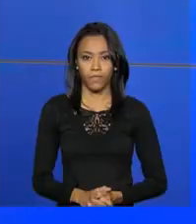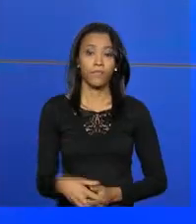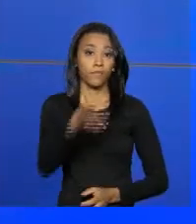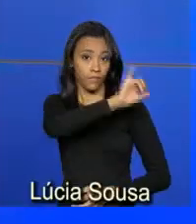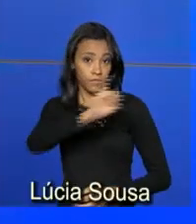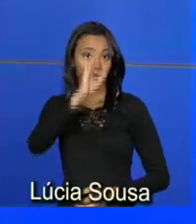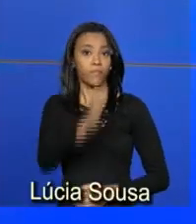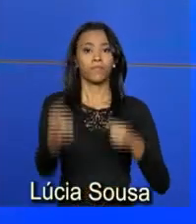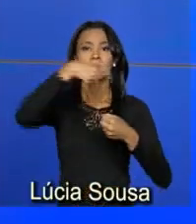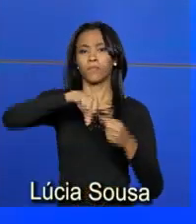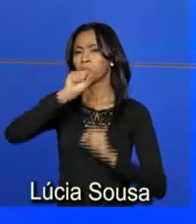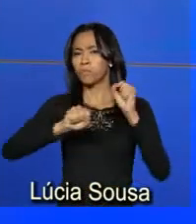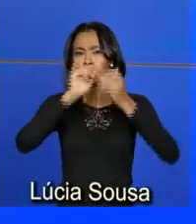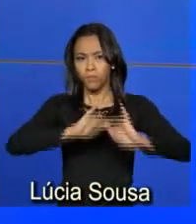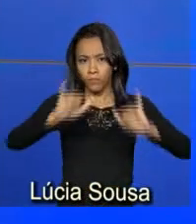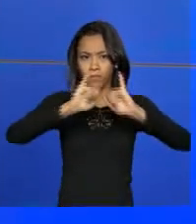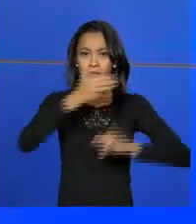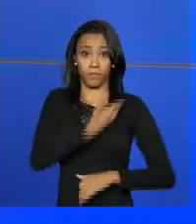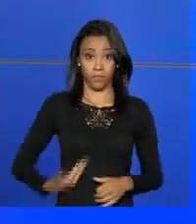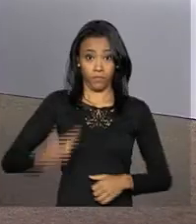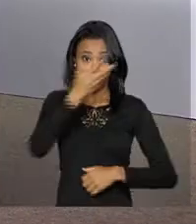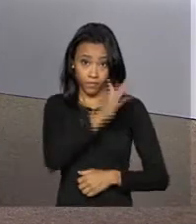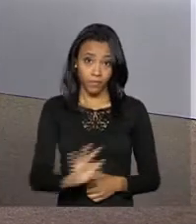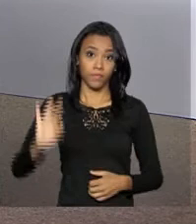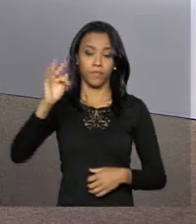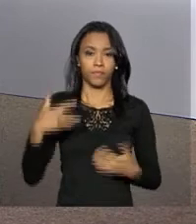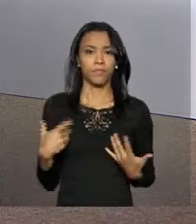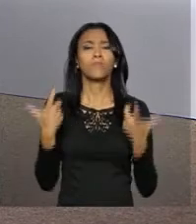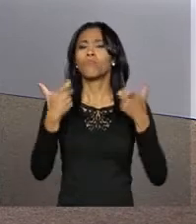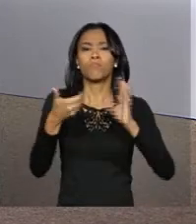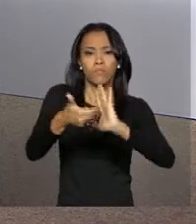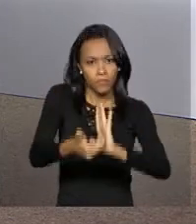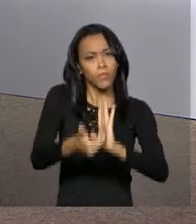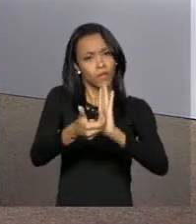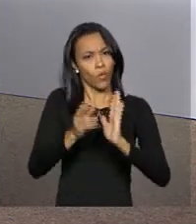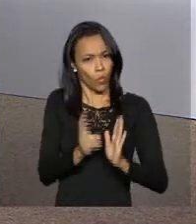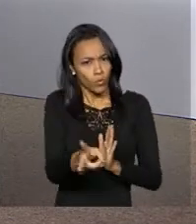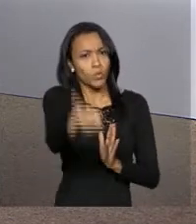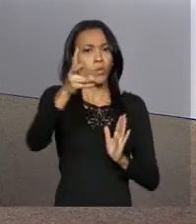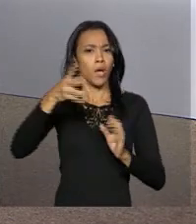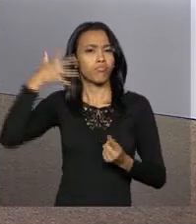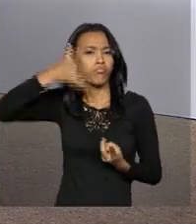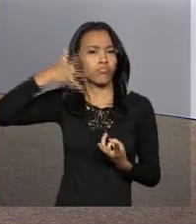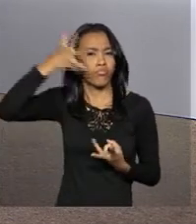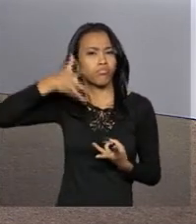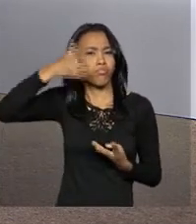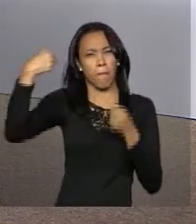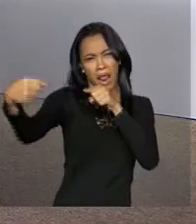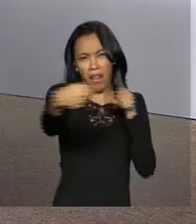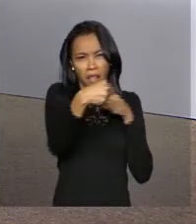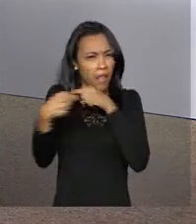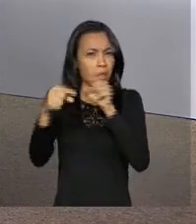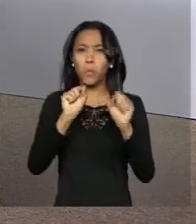Olá, estamos de volta com as notícias do governo federal. Na Câmara dos Deputados prosseguem os pronunciamentos e debates na sessão em que